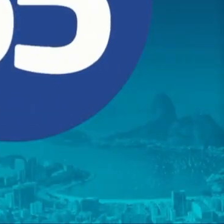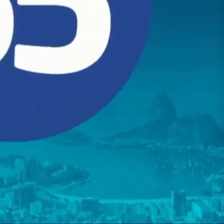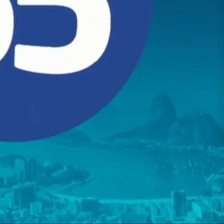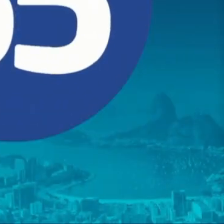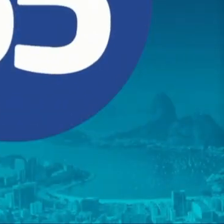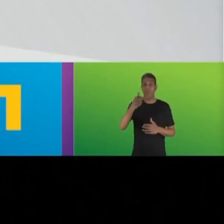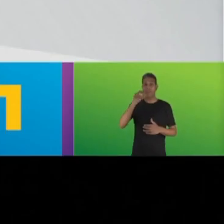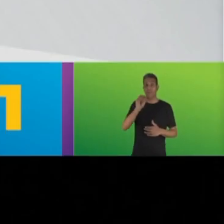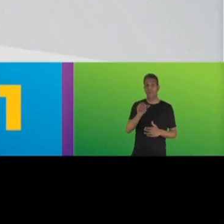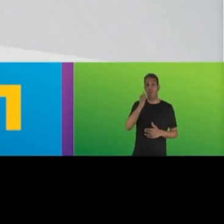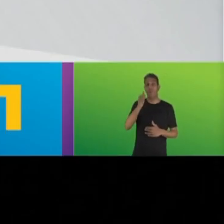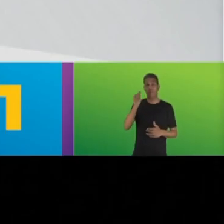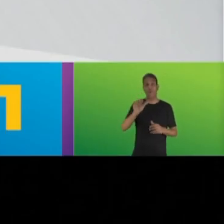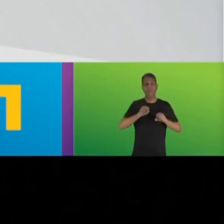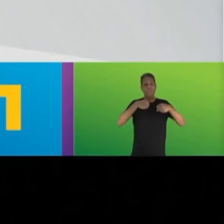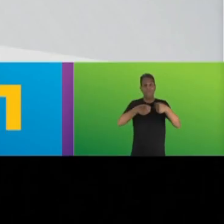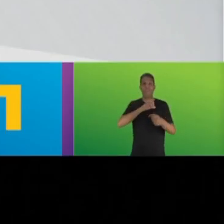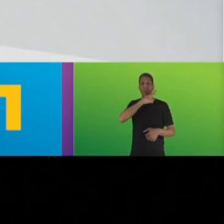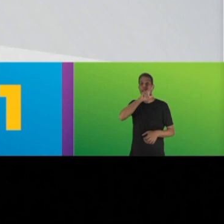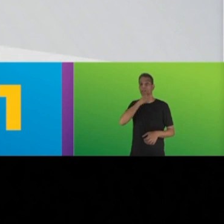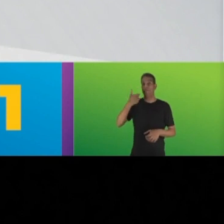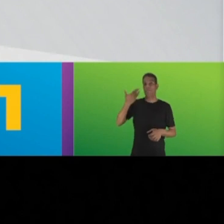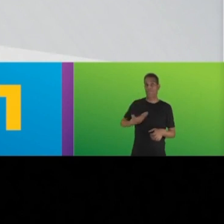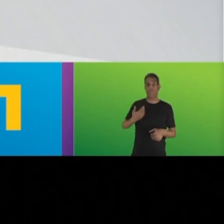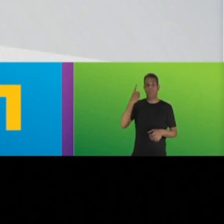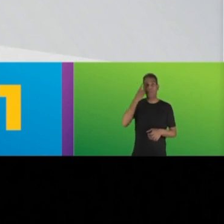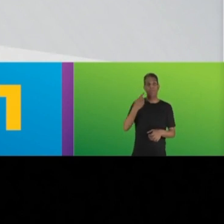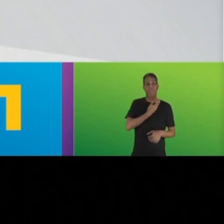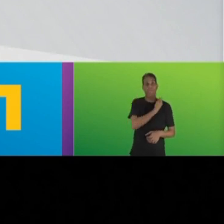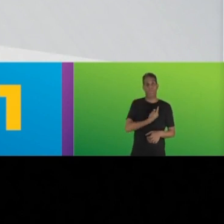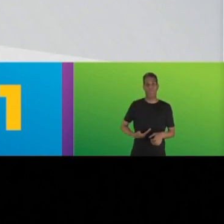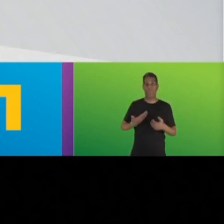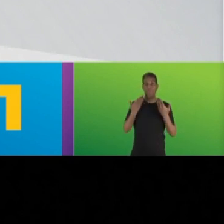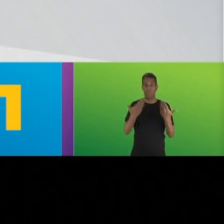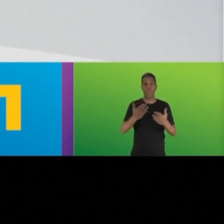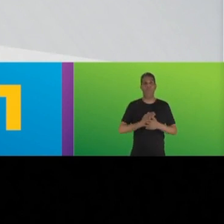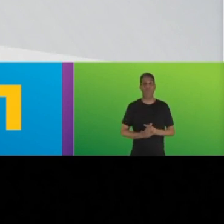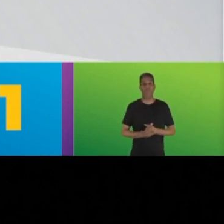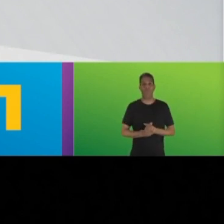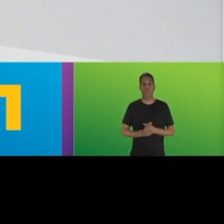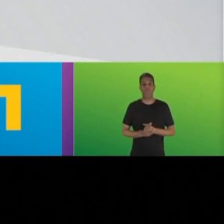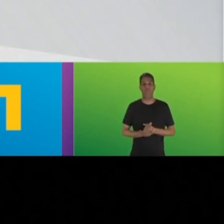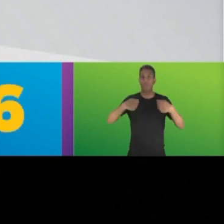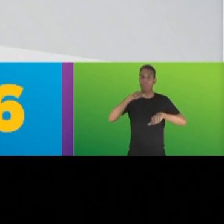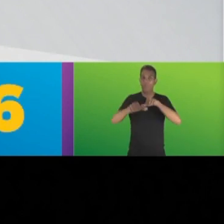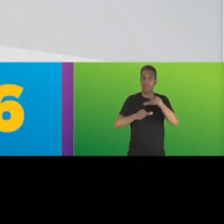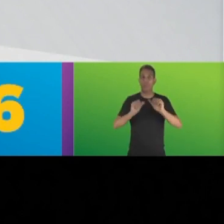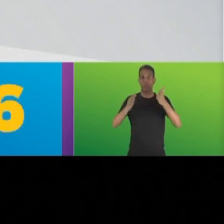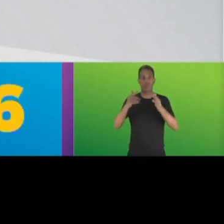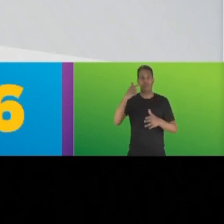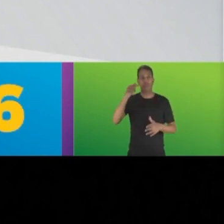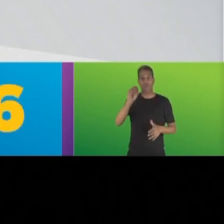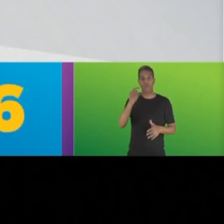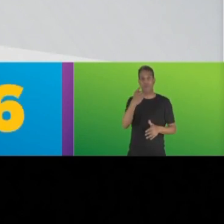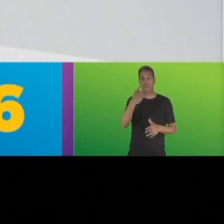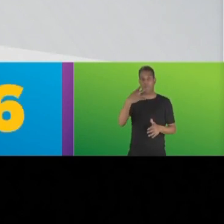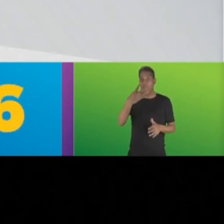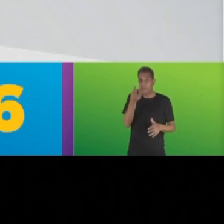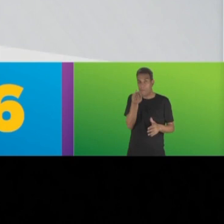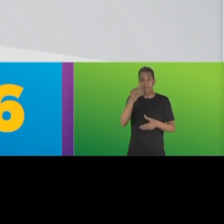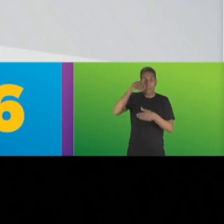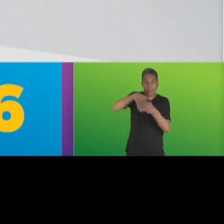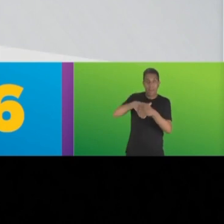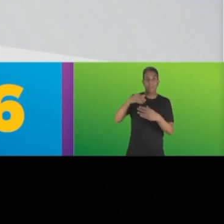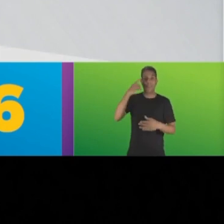PSD. Pela defesa dos animais. Deputado estadual, Reinaldo Veloso, 70111. Precisamos de mudança. Deputado